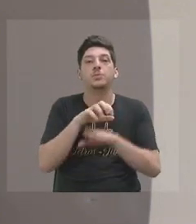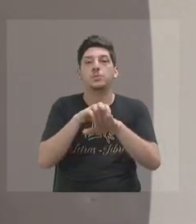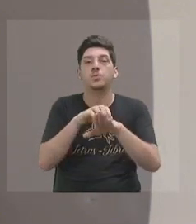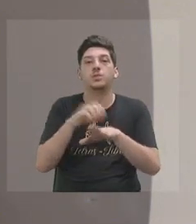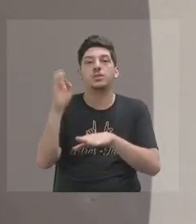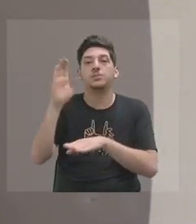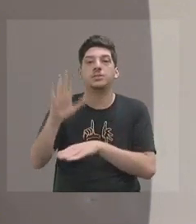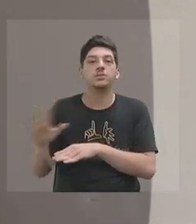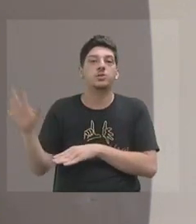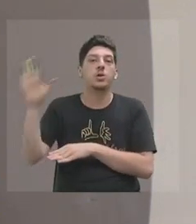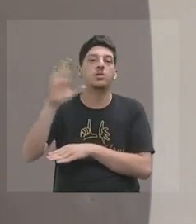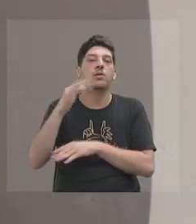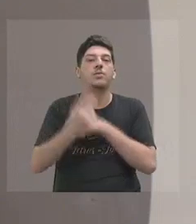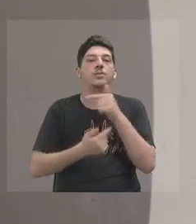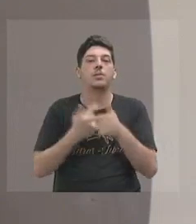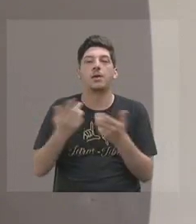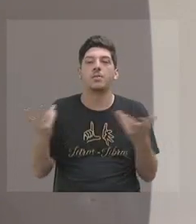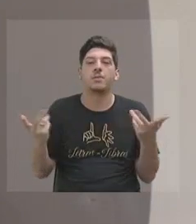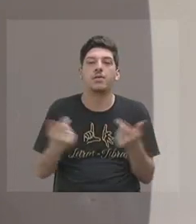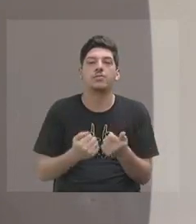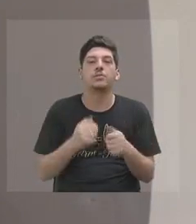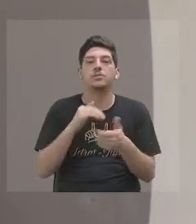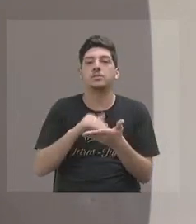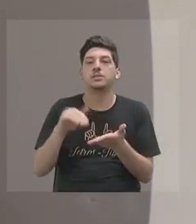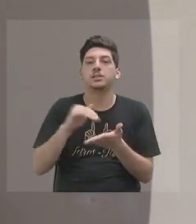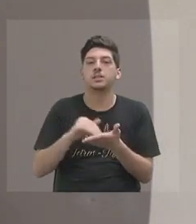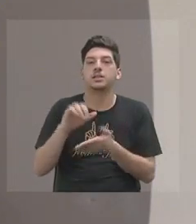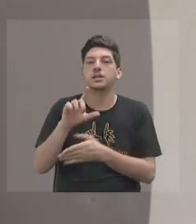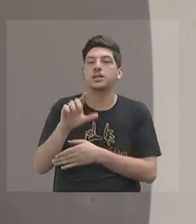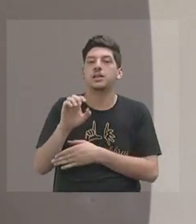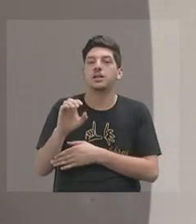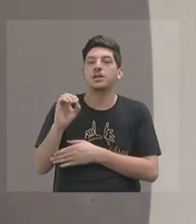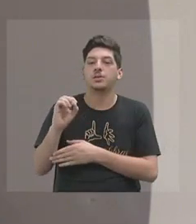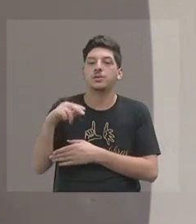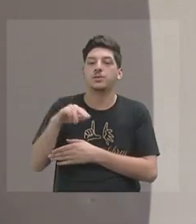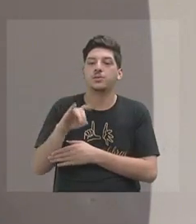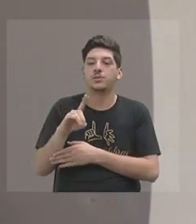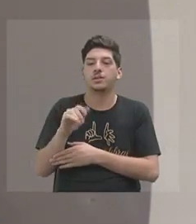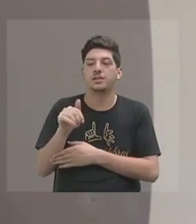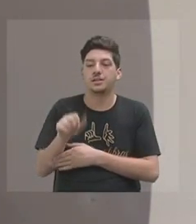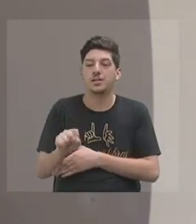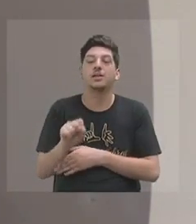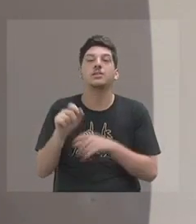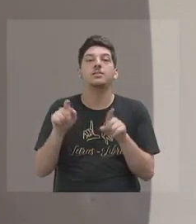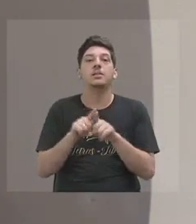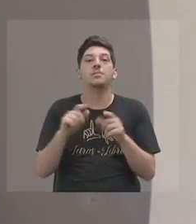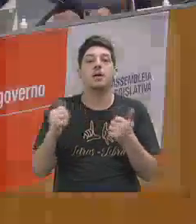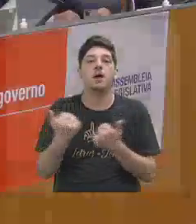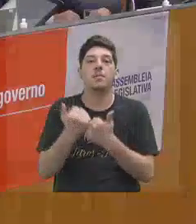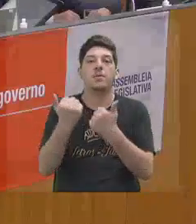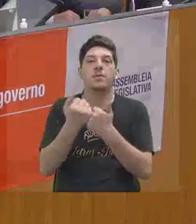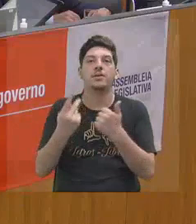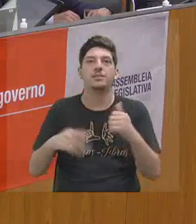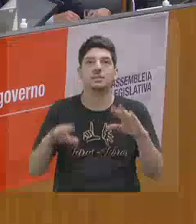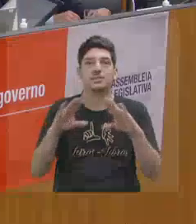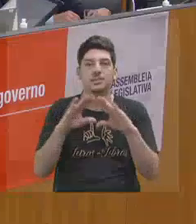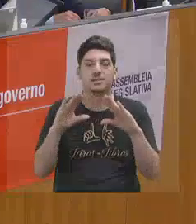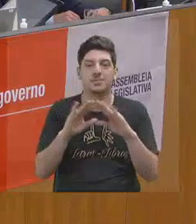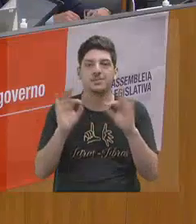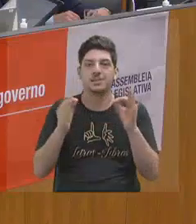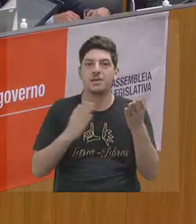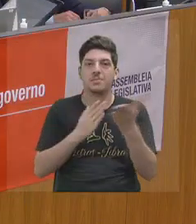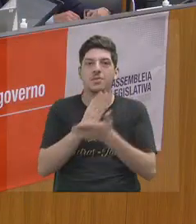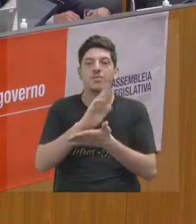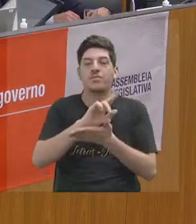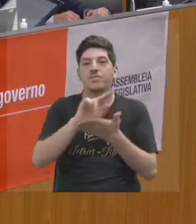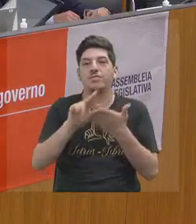trabalho excelente do nosso secretário Leônidas, inclusive apoiado aqui pela Assembleia, que aprovou vários